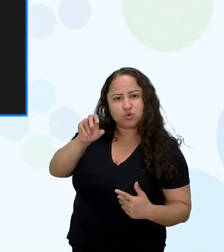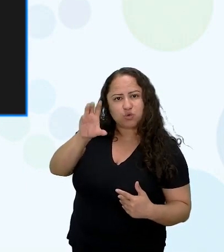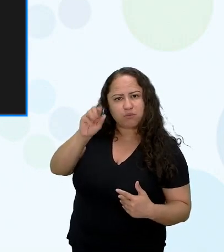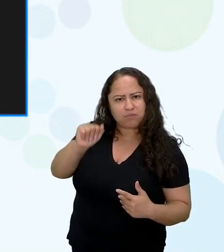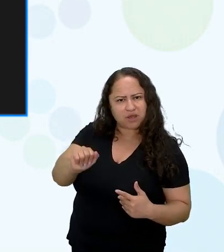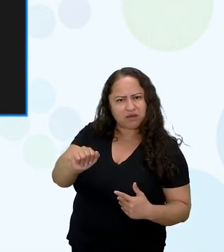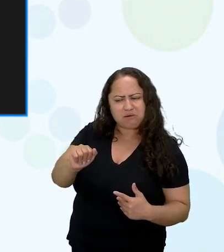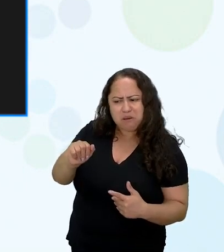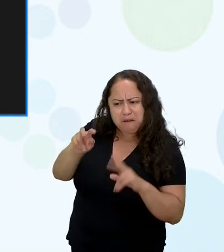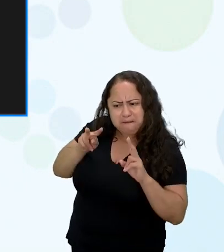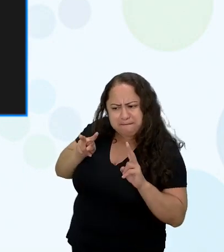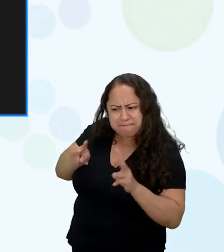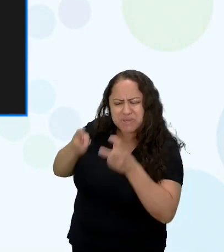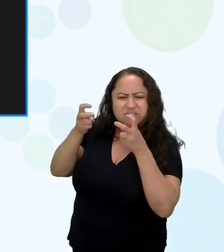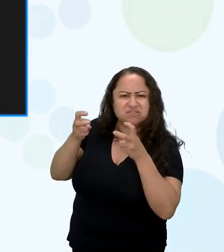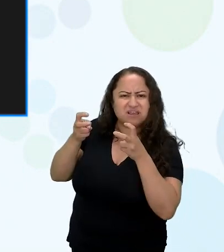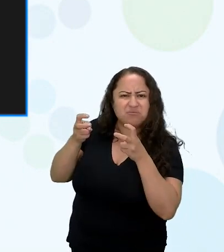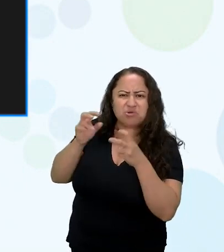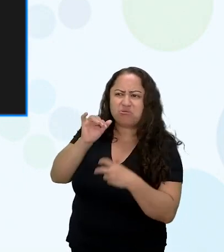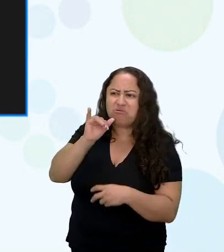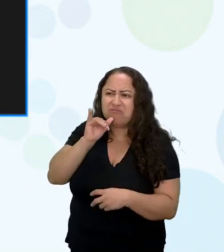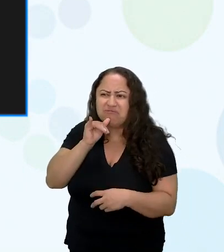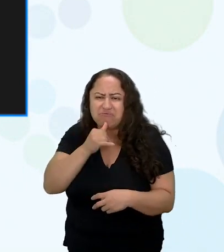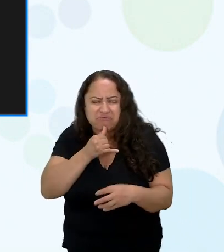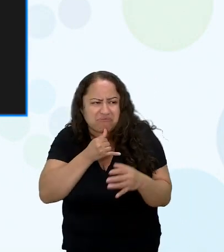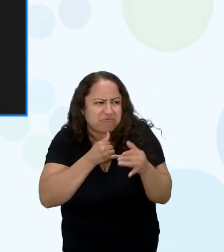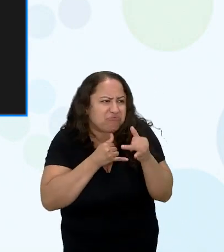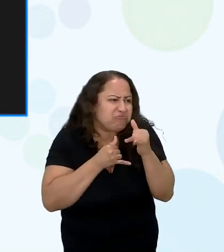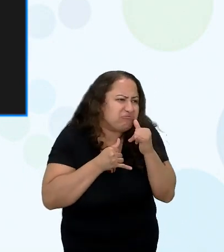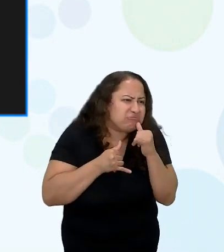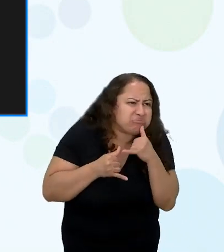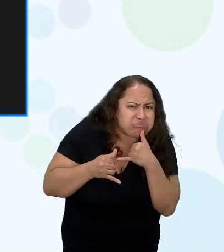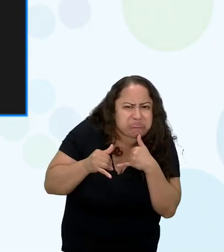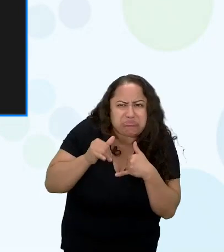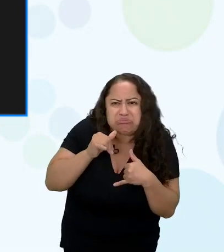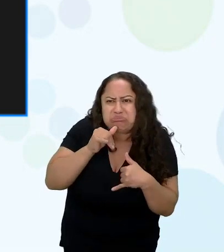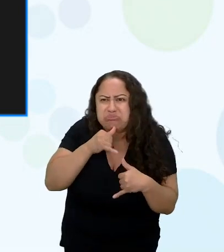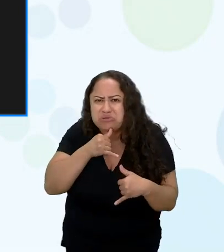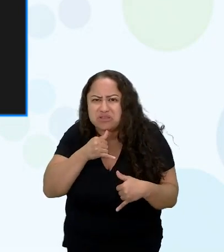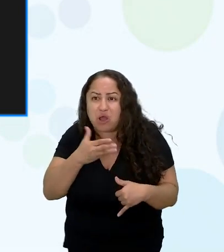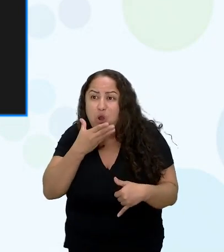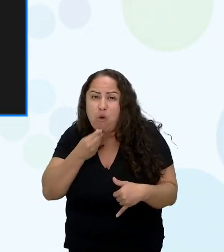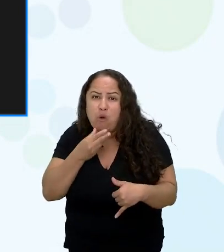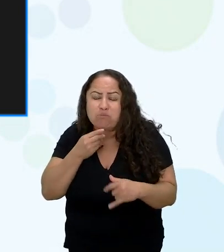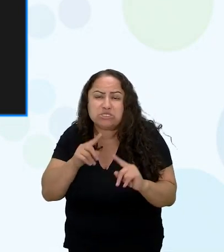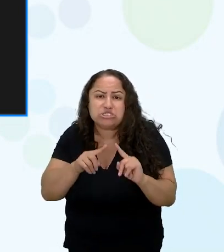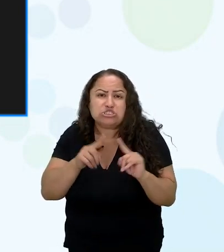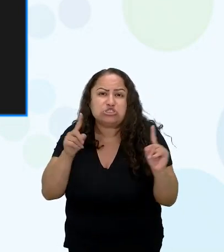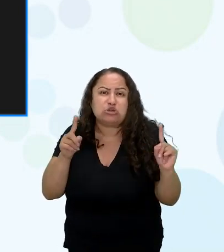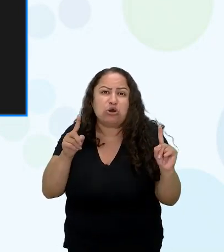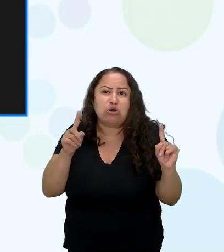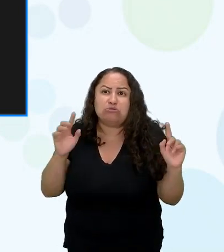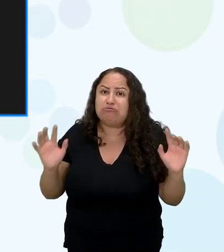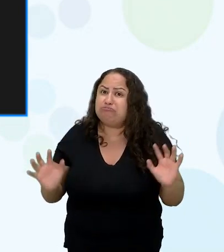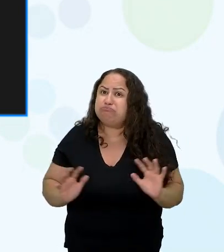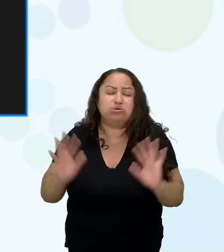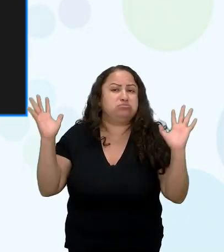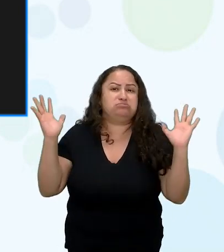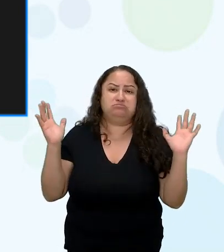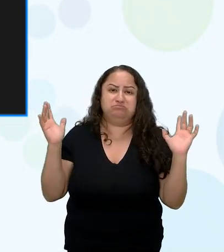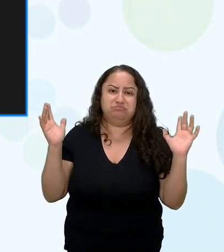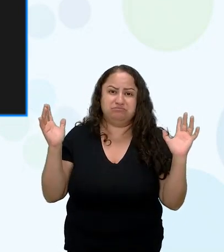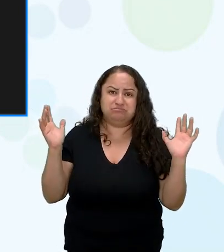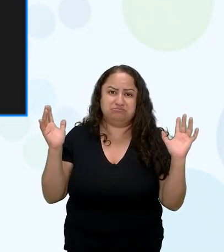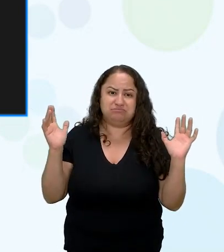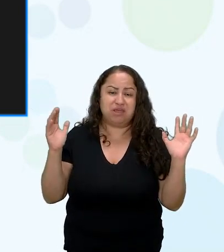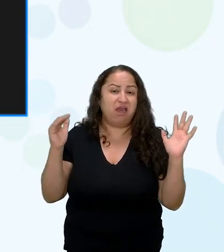infelicidades dela por conta dessa paixão pelos homens só aumenta até